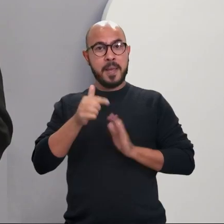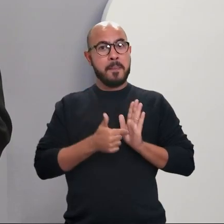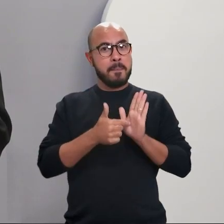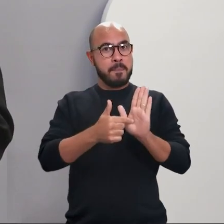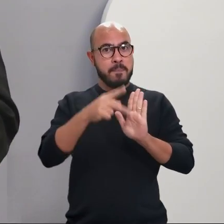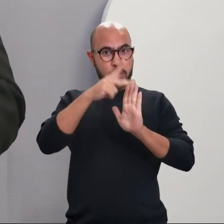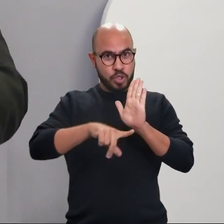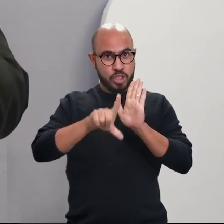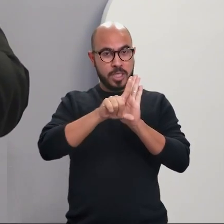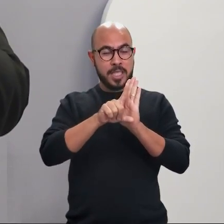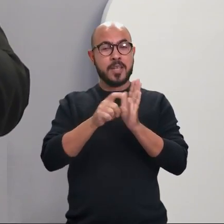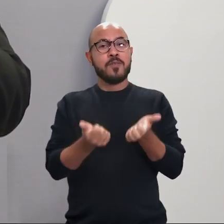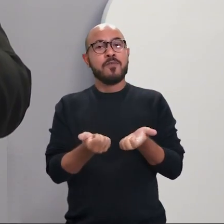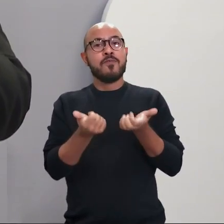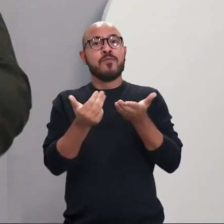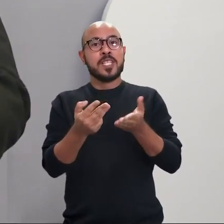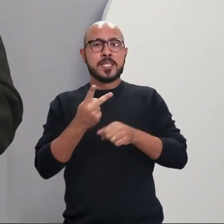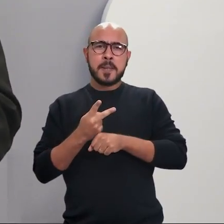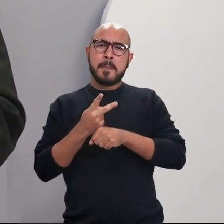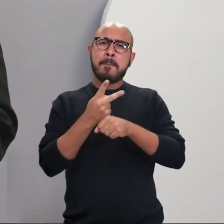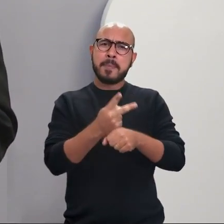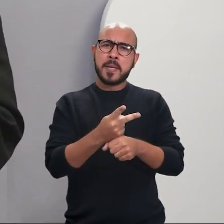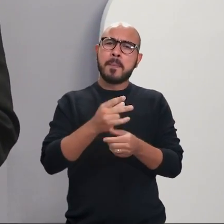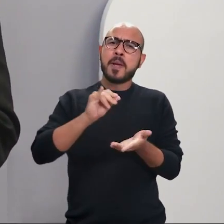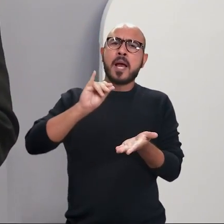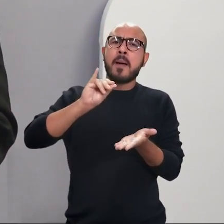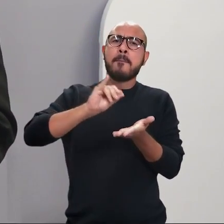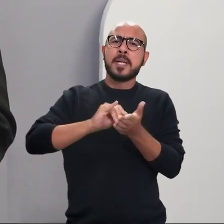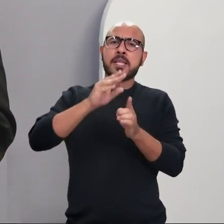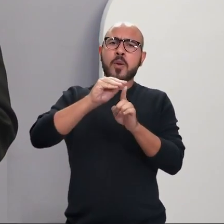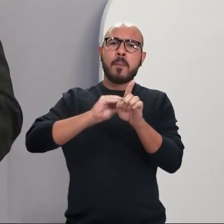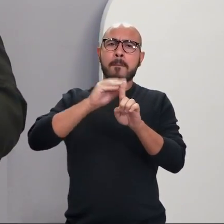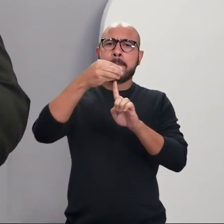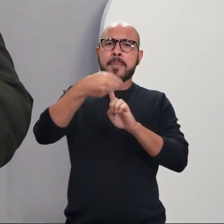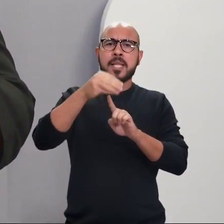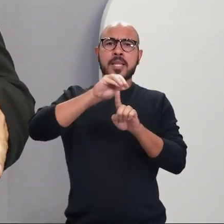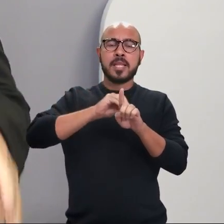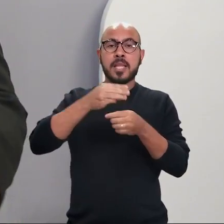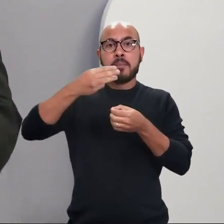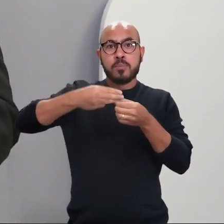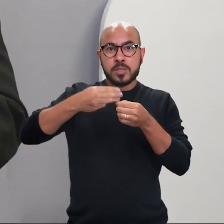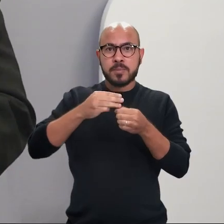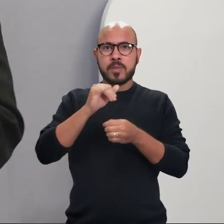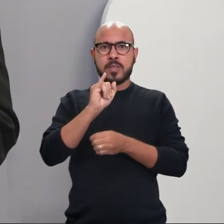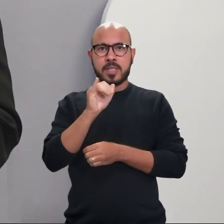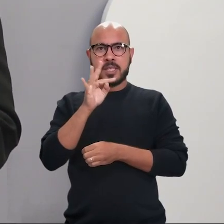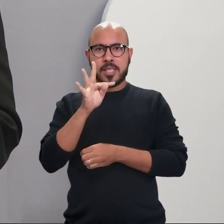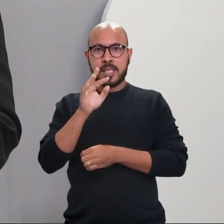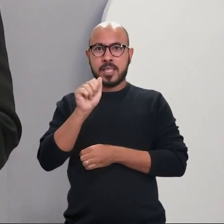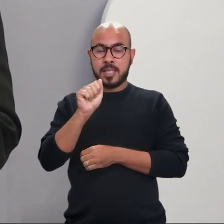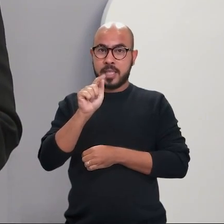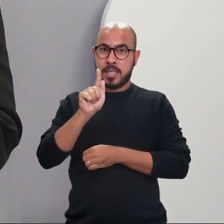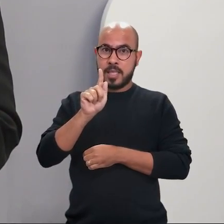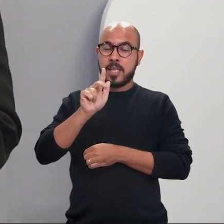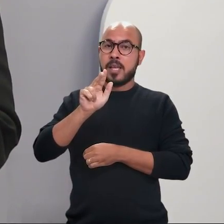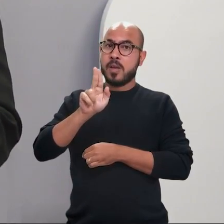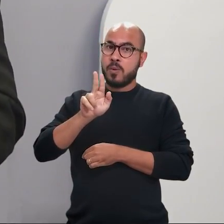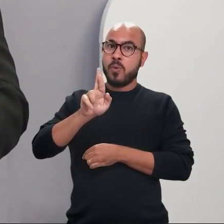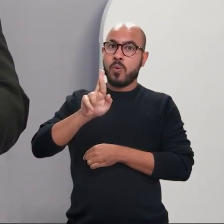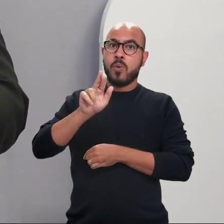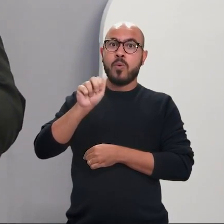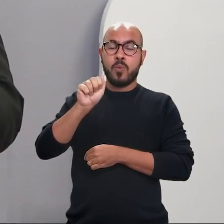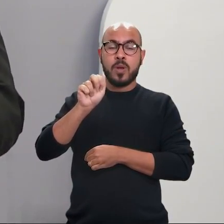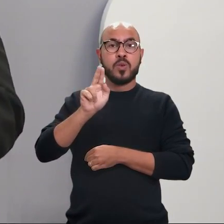Itaguaru o título de capital goiana da banana. A matéria foi aprovada com 27 votos favoráveis.